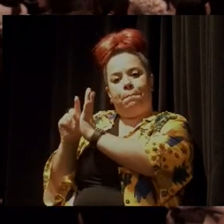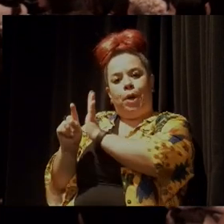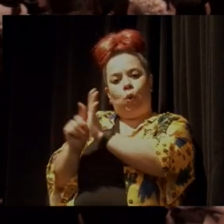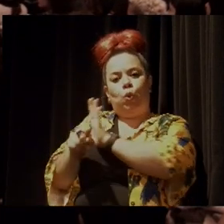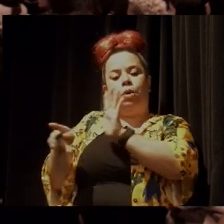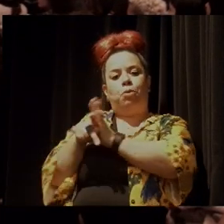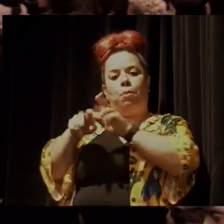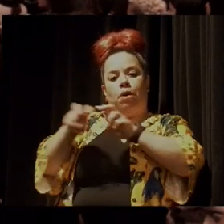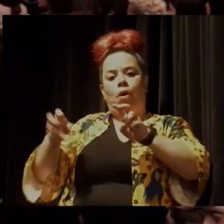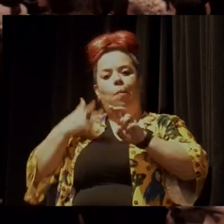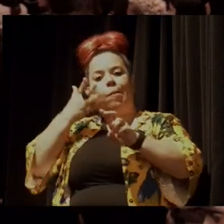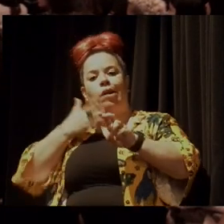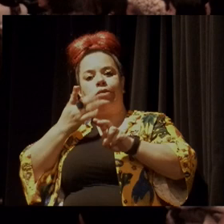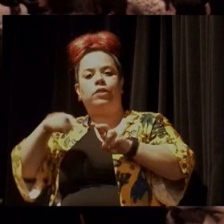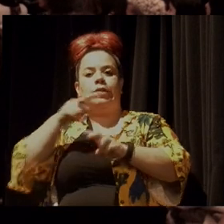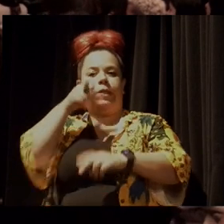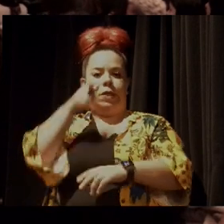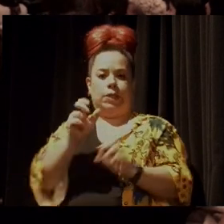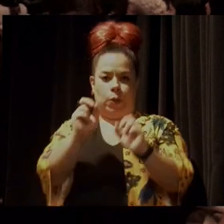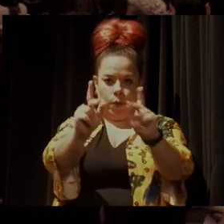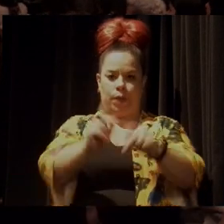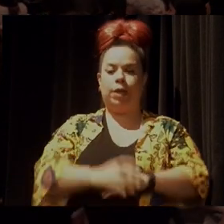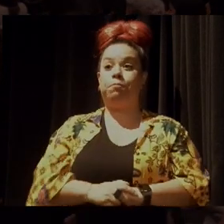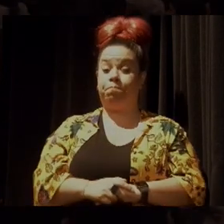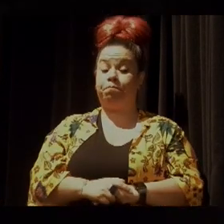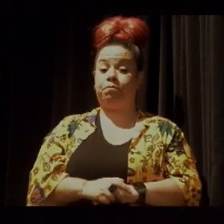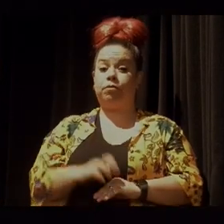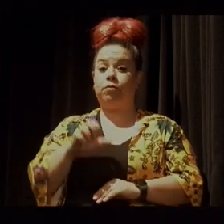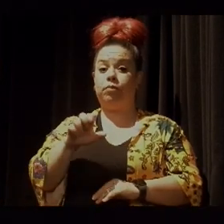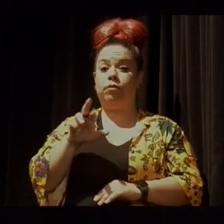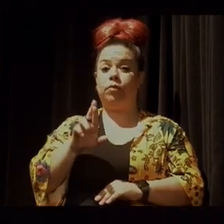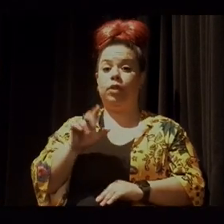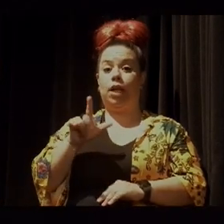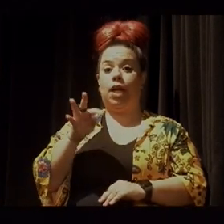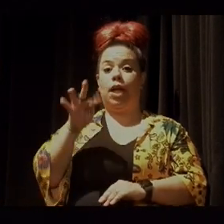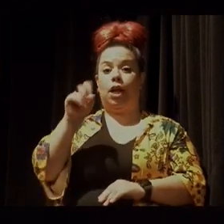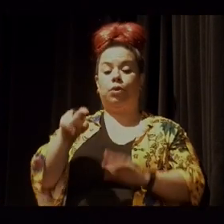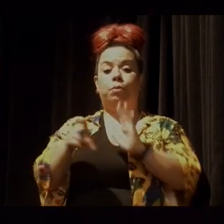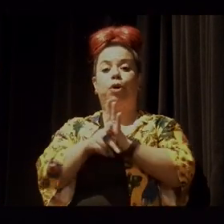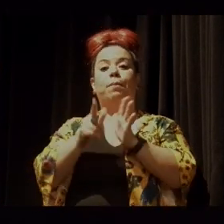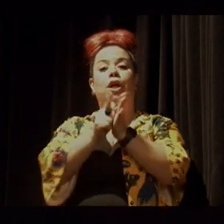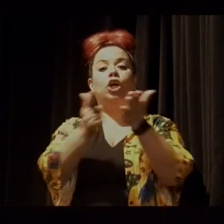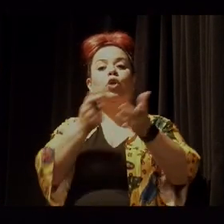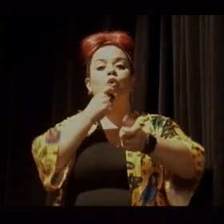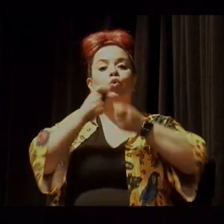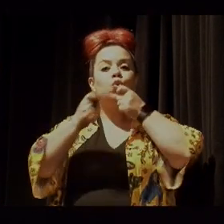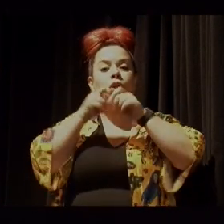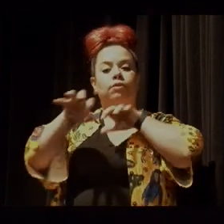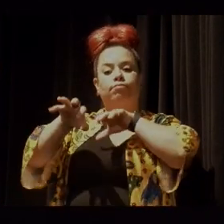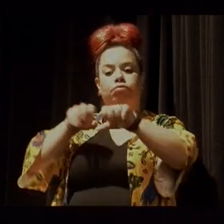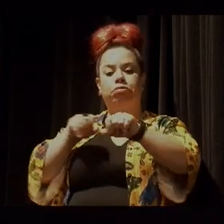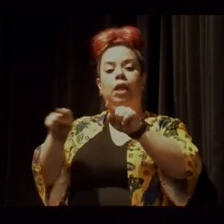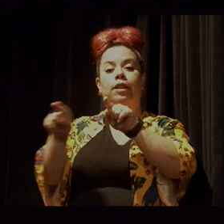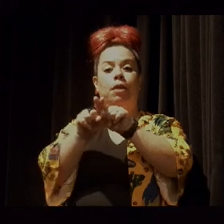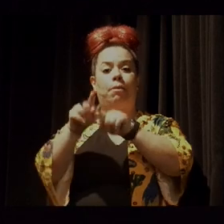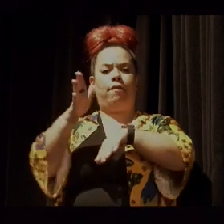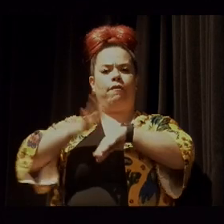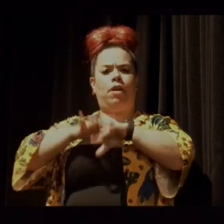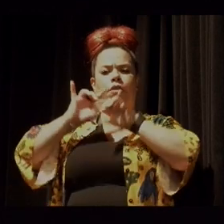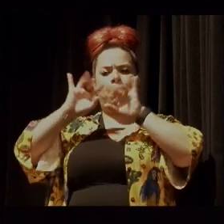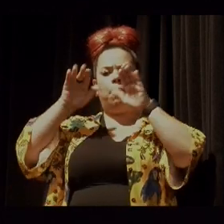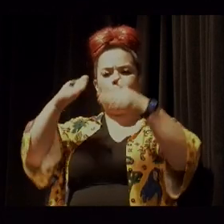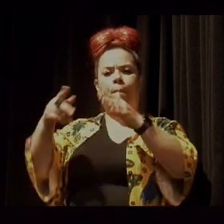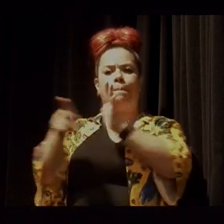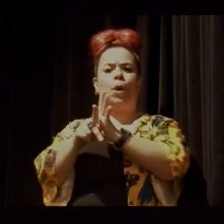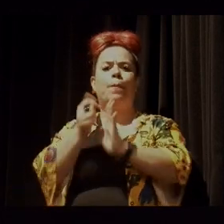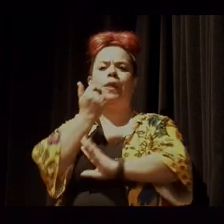a quem tiver interesse. Ayrton é jornalista especializado na cobertura de ciência